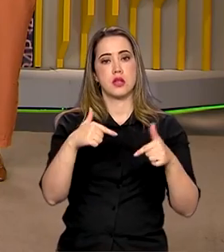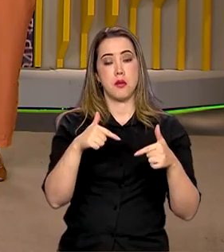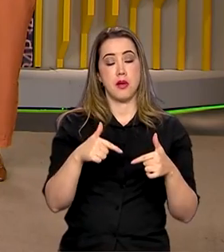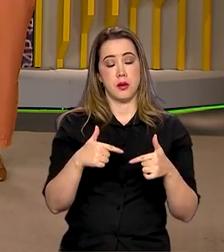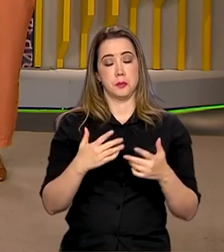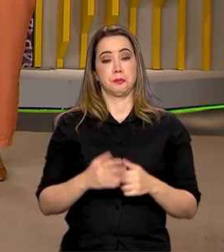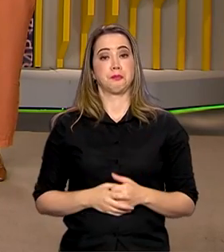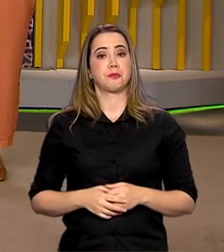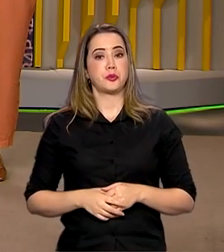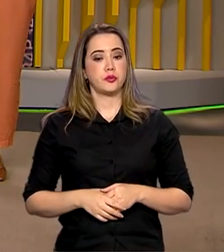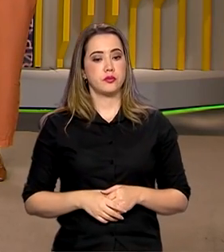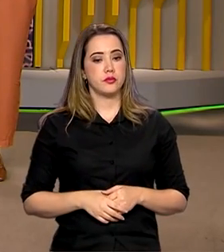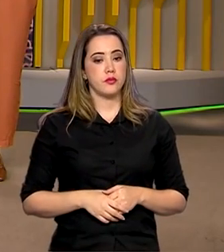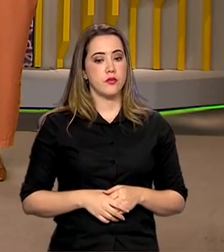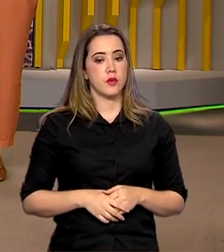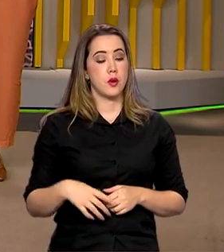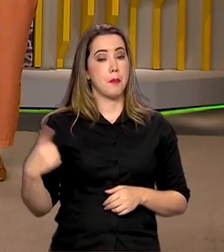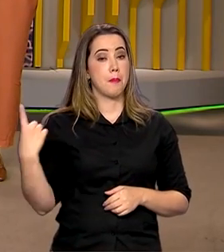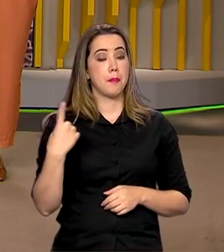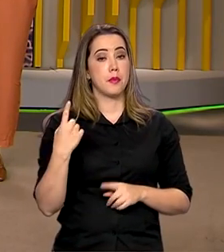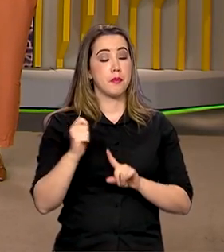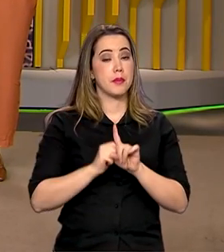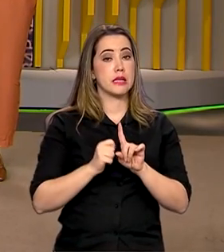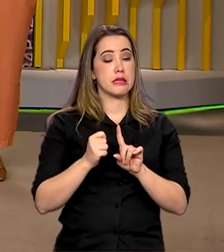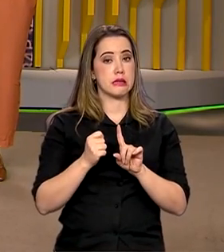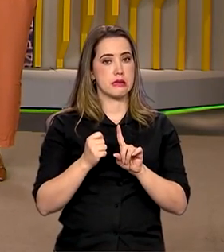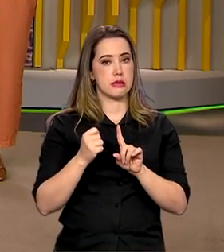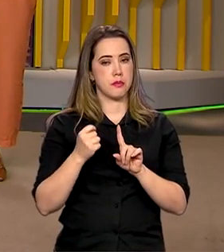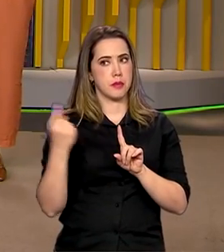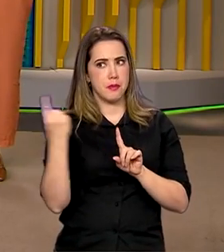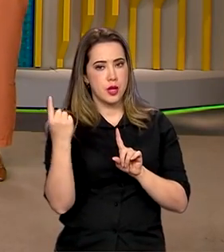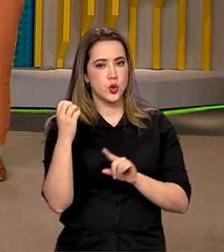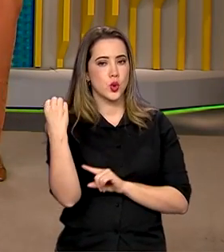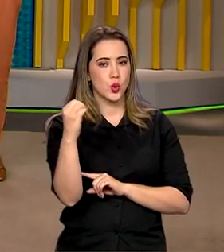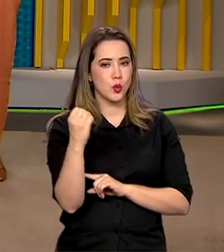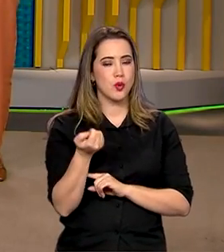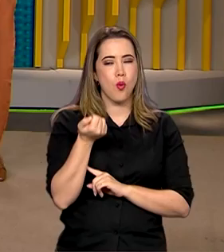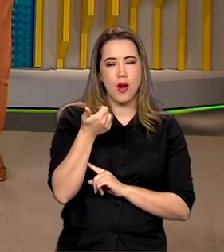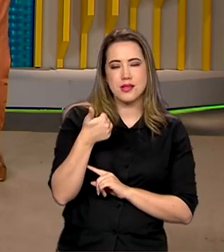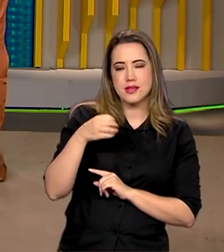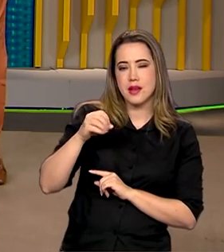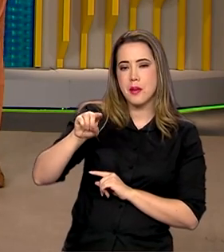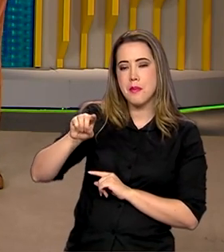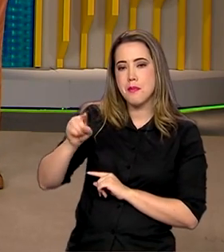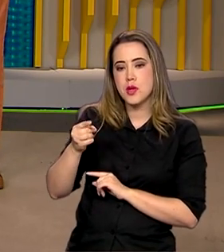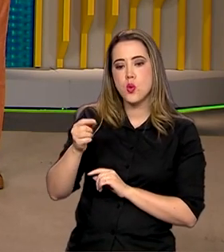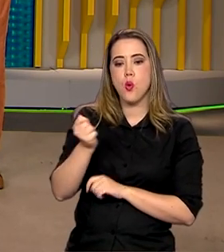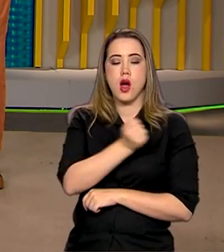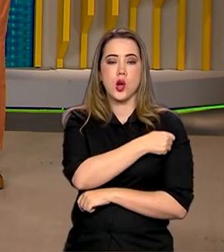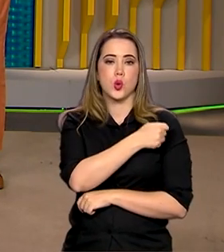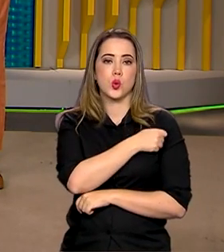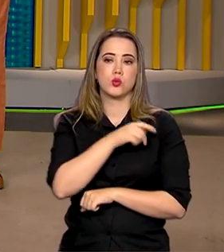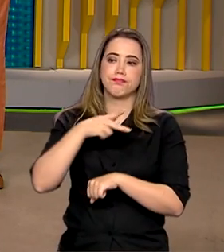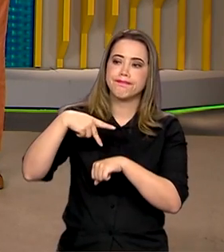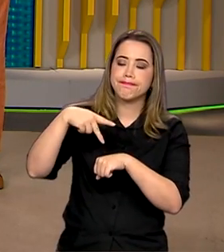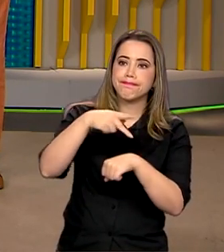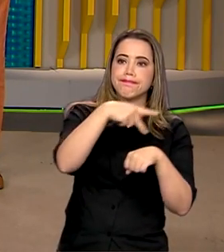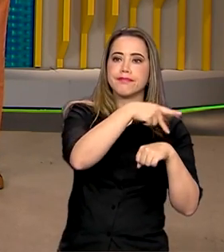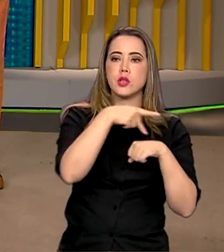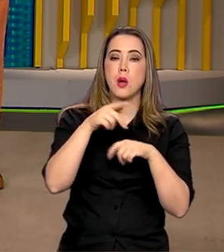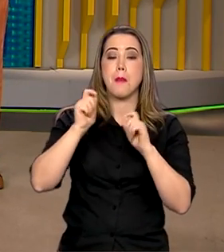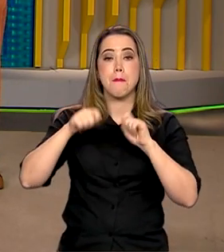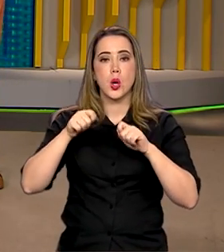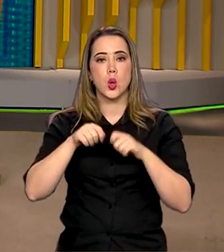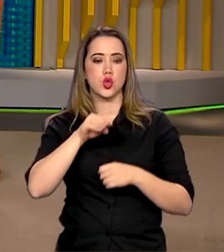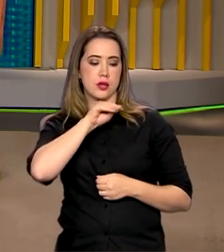A partir de 1º de outubro, os quase 100 mil alunos de pós-graduação de todo o país vão poder acumular